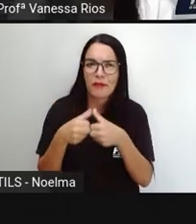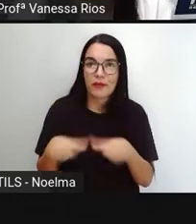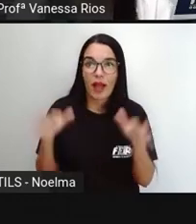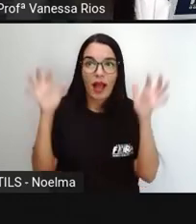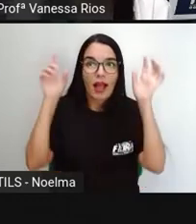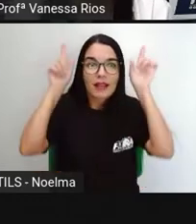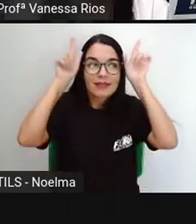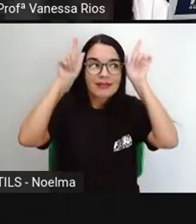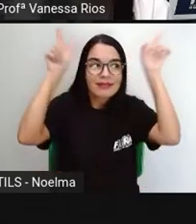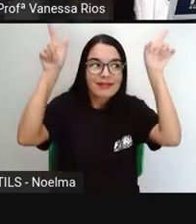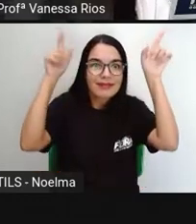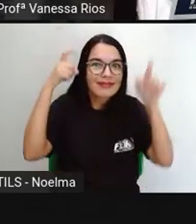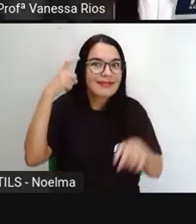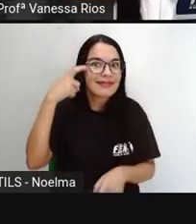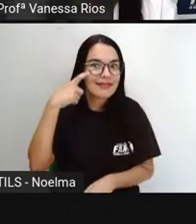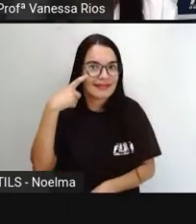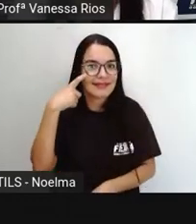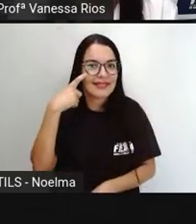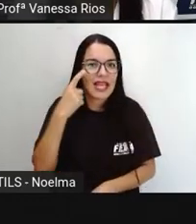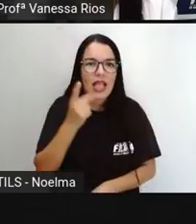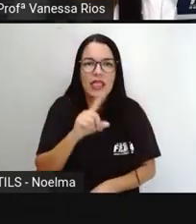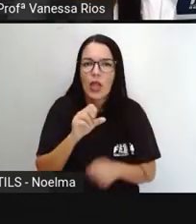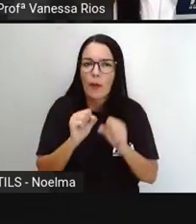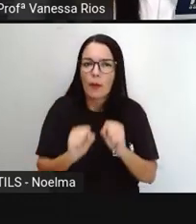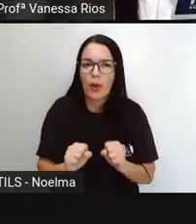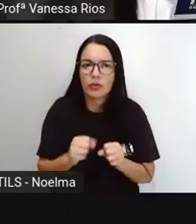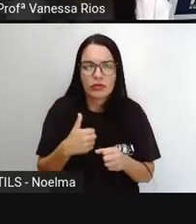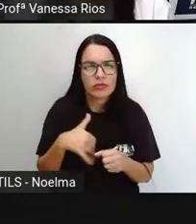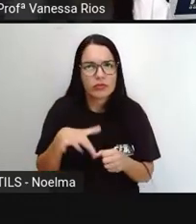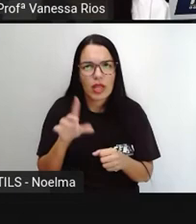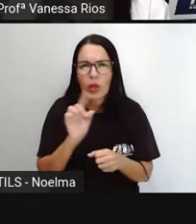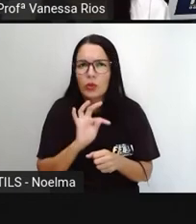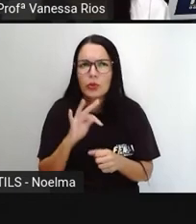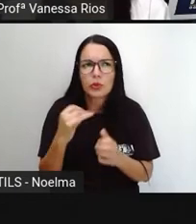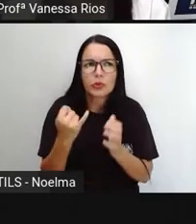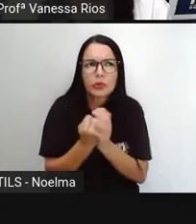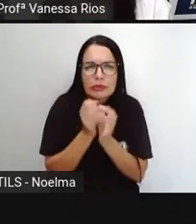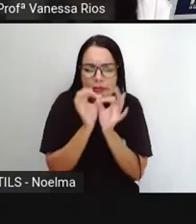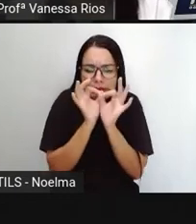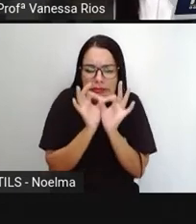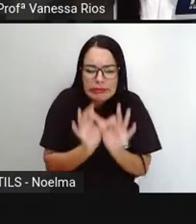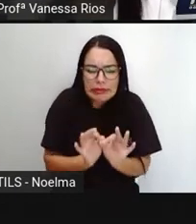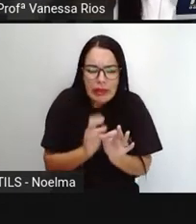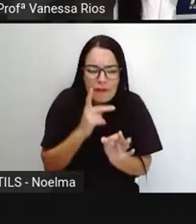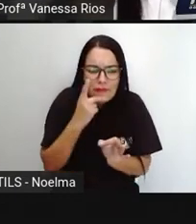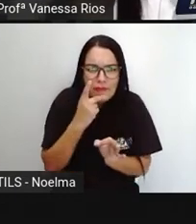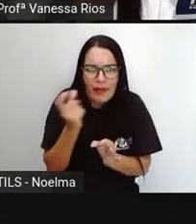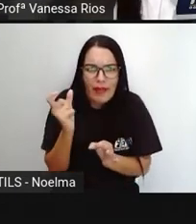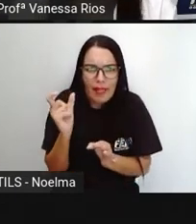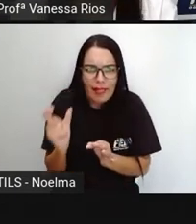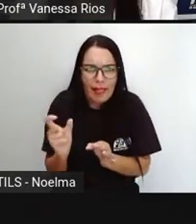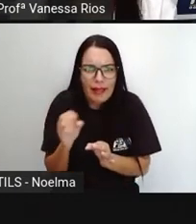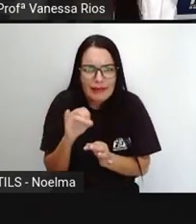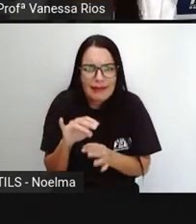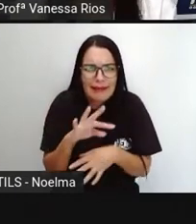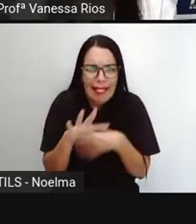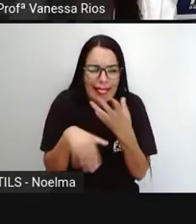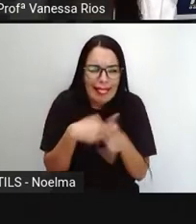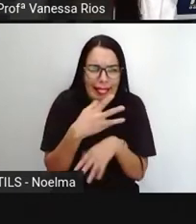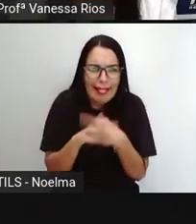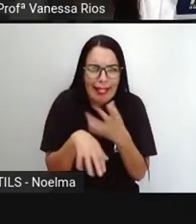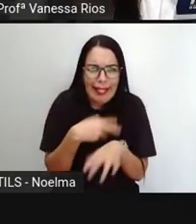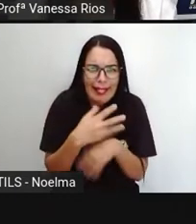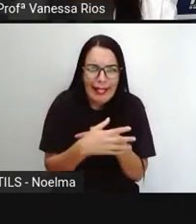de antena ligada. Não se pode levar tudo ao pé da letra, senão acaba dando a maior treta.